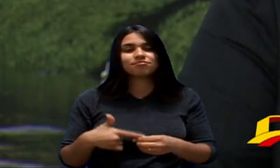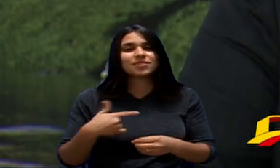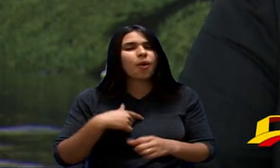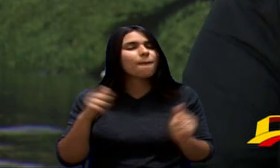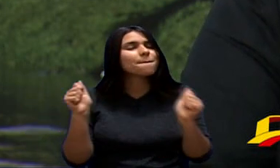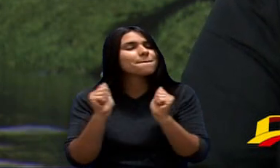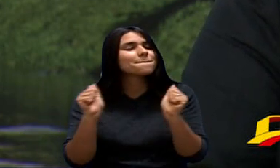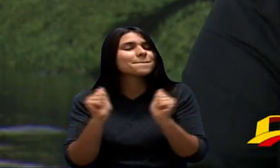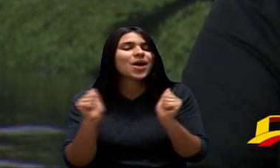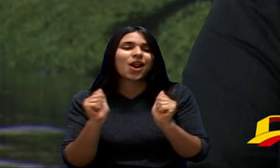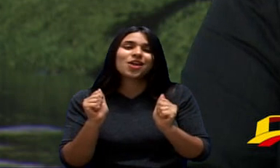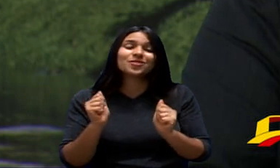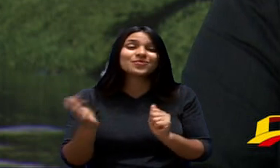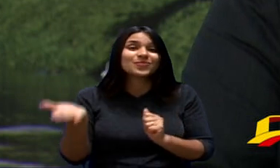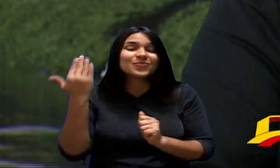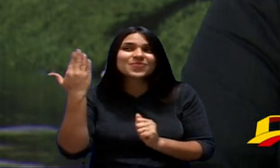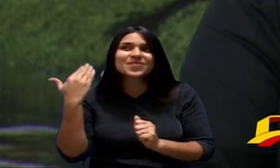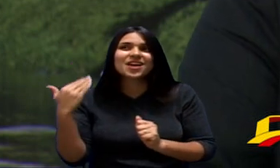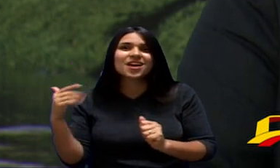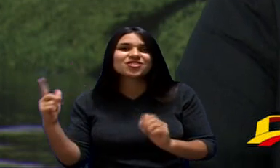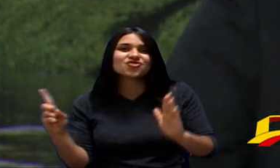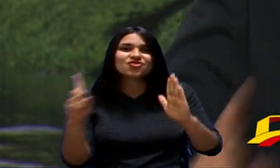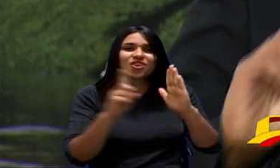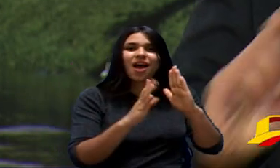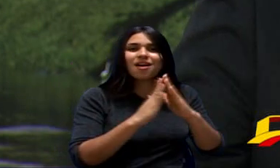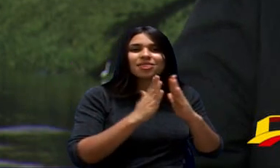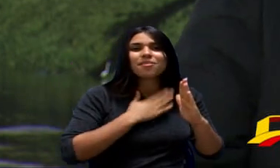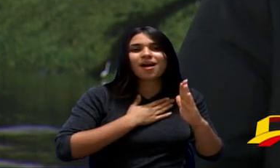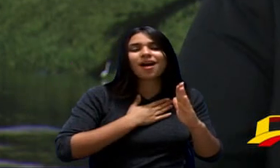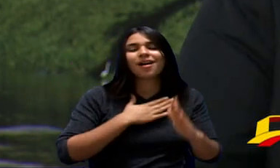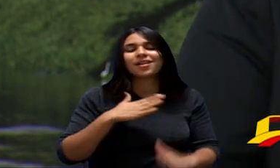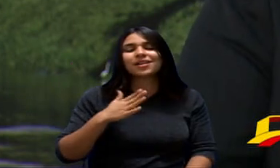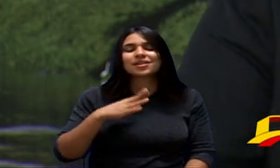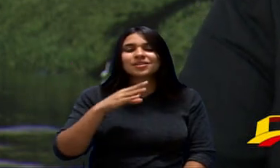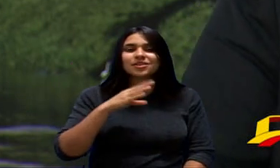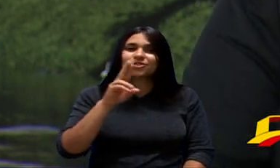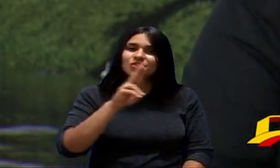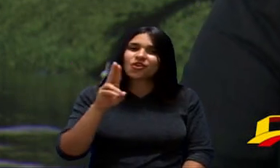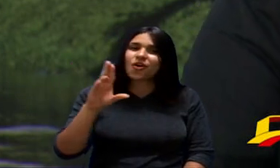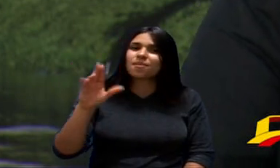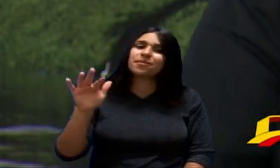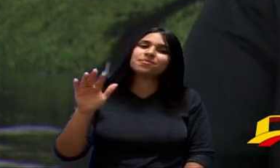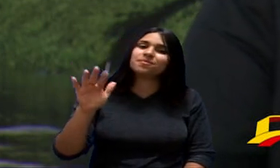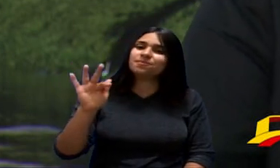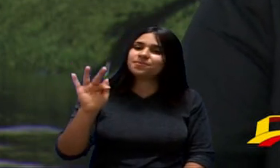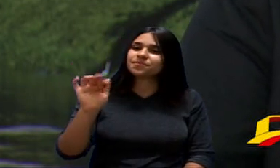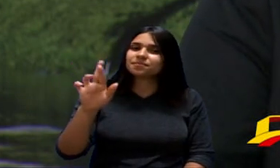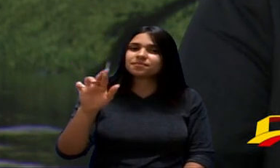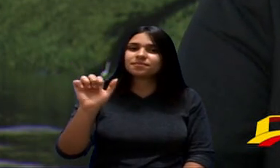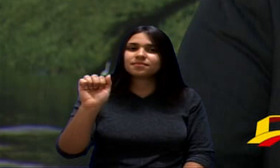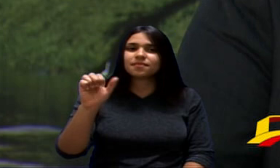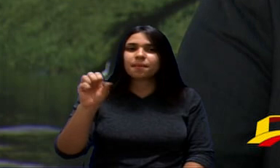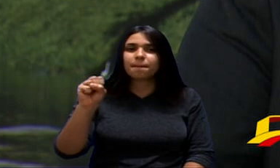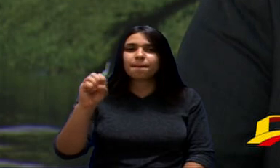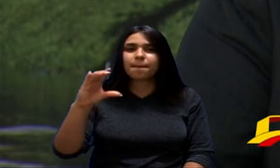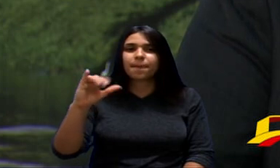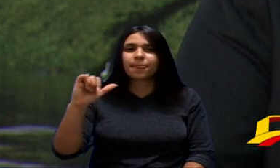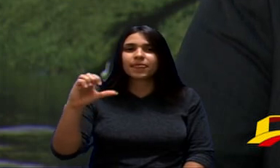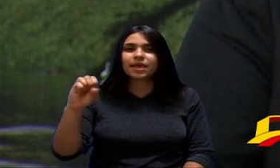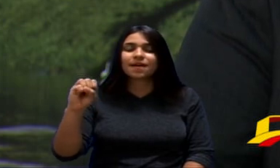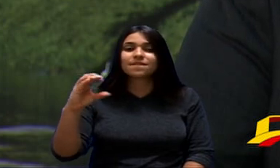Ele Quando Chegava Lá Em Casa Lembro Que Francisco Meu Tio Chamado Chico Ele Chegava